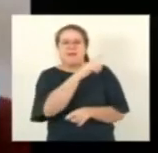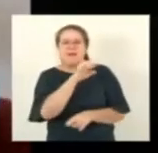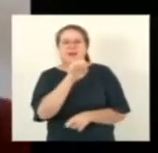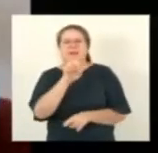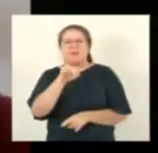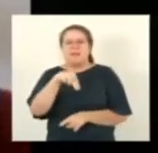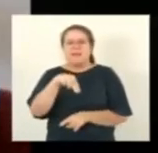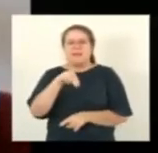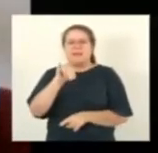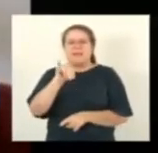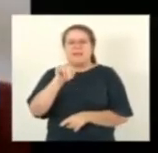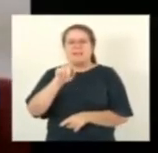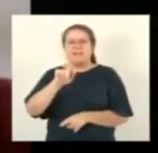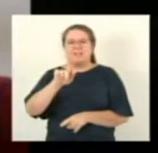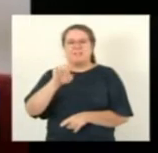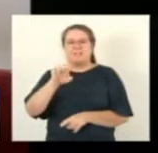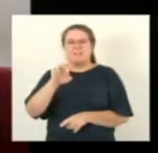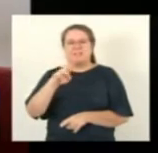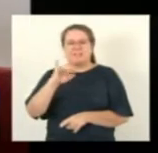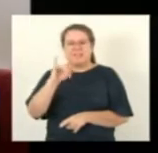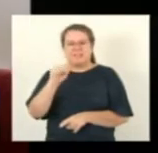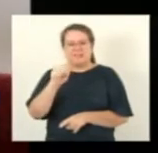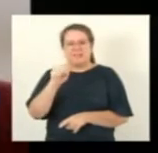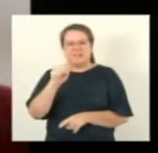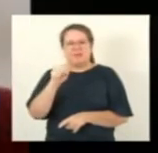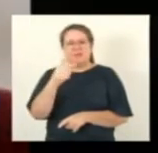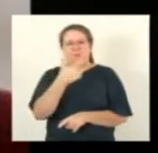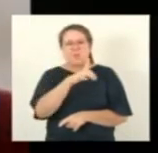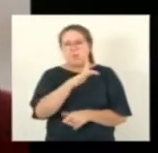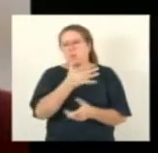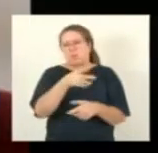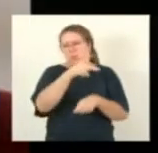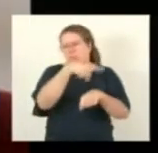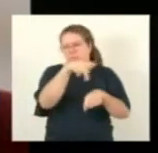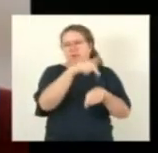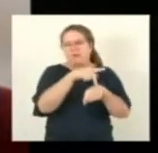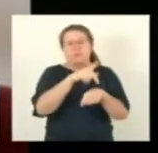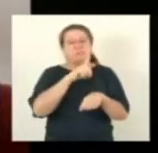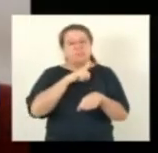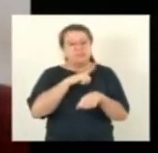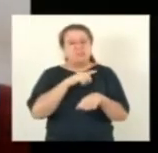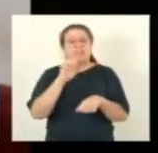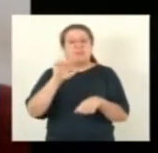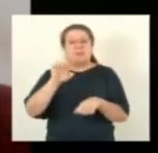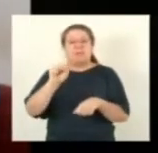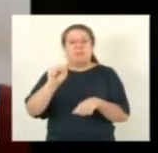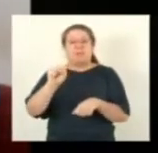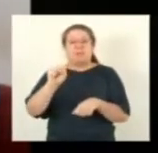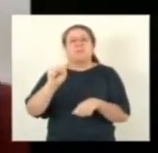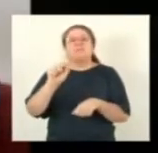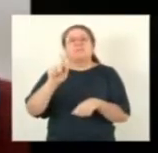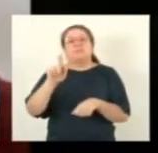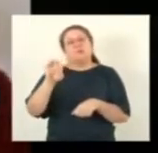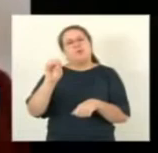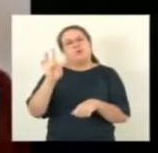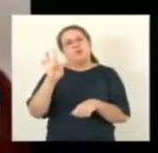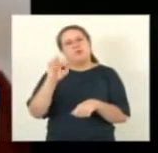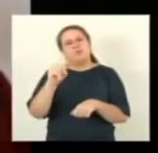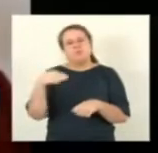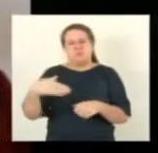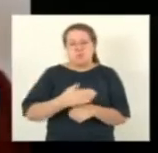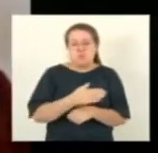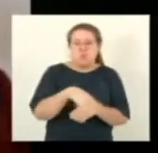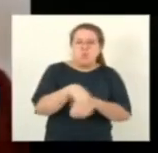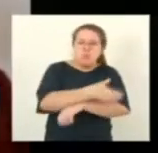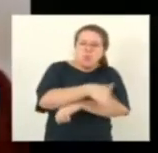Vi coisa pior, o esgoto passando entre dezenas e centenas de casas. Pois bem, não foi